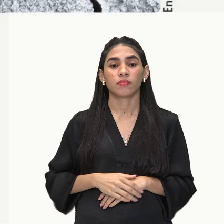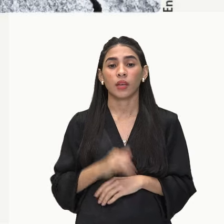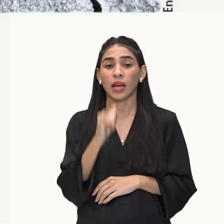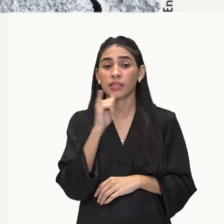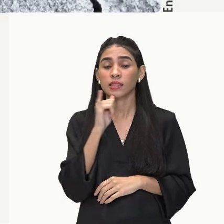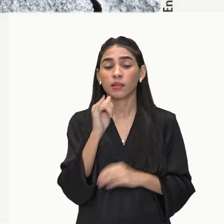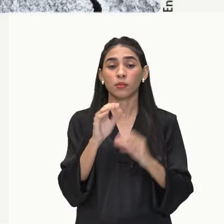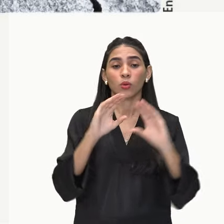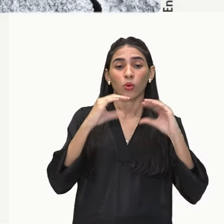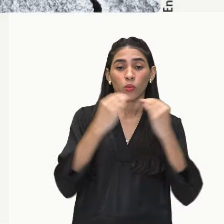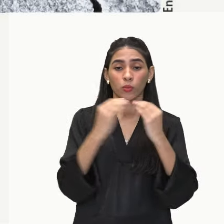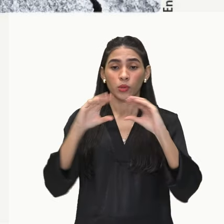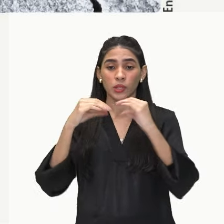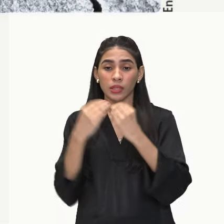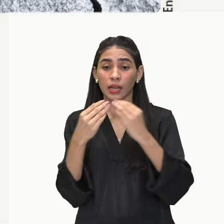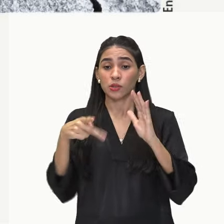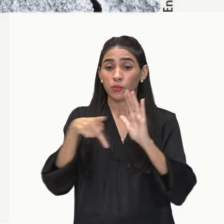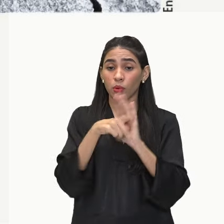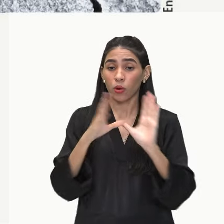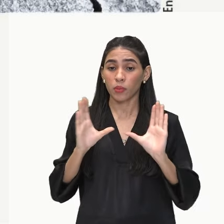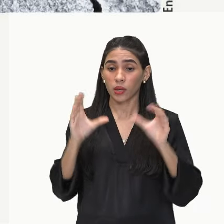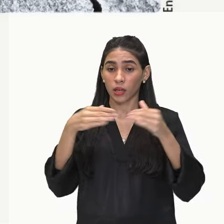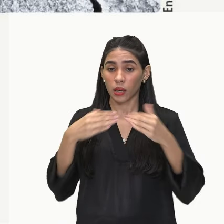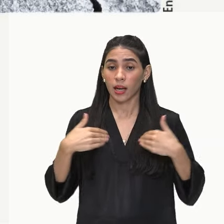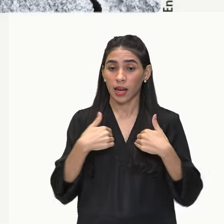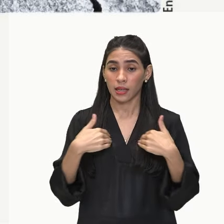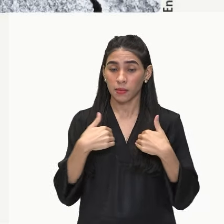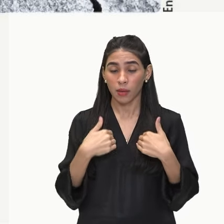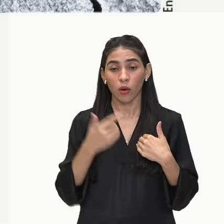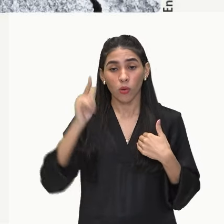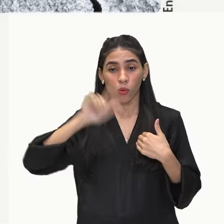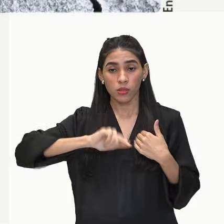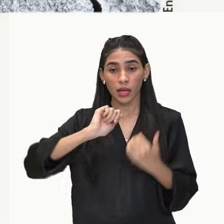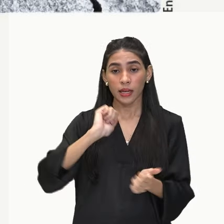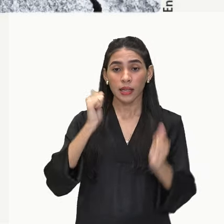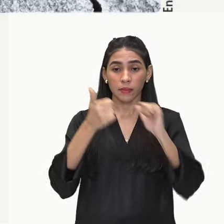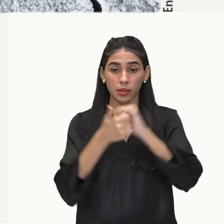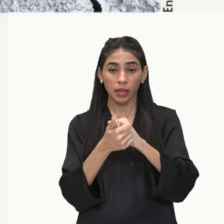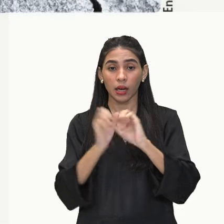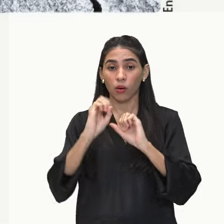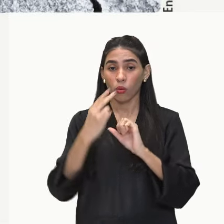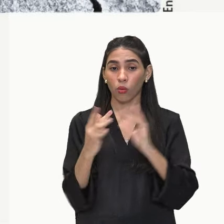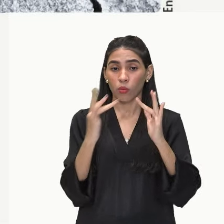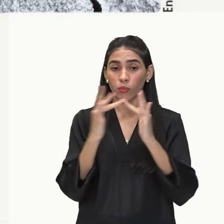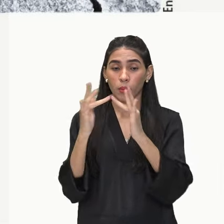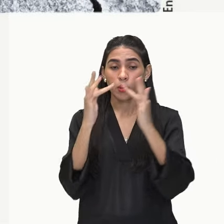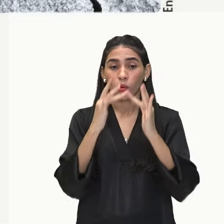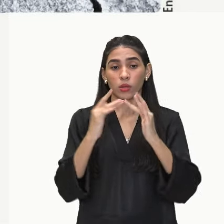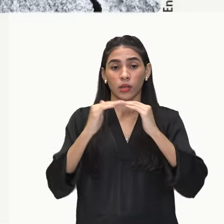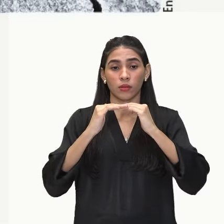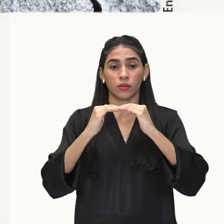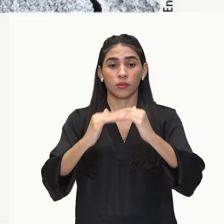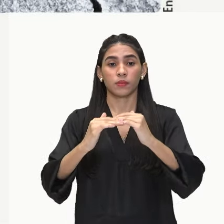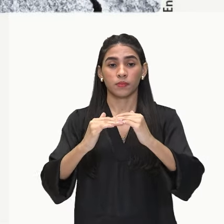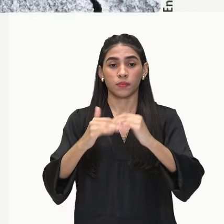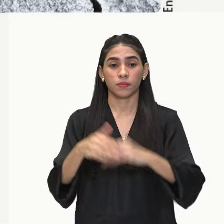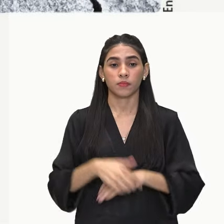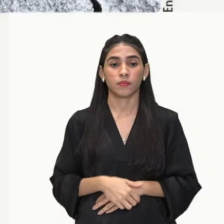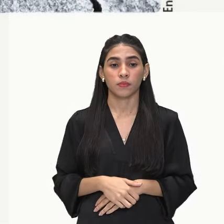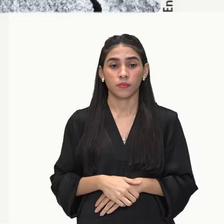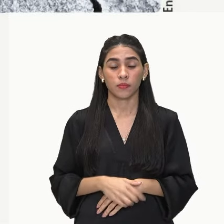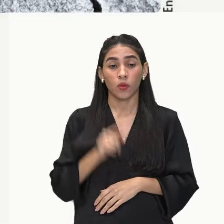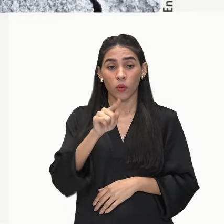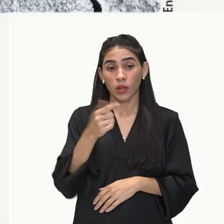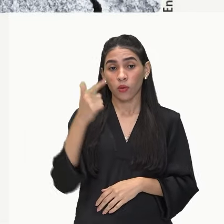sequência ordenada e gradual até atingir uma situação de equilíbrio com o ambiente. Para